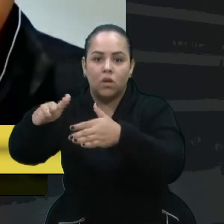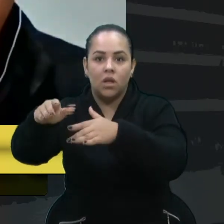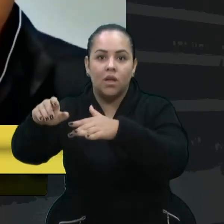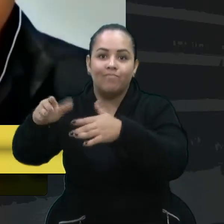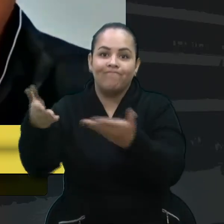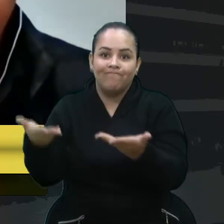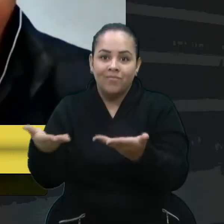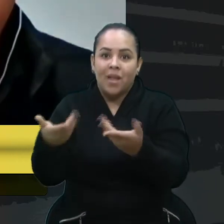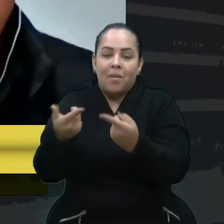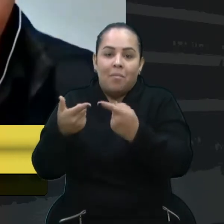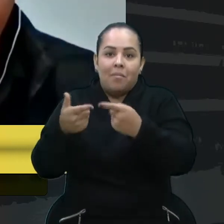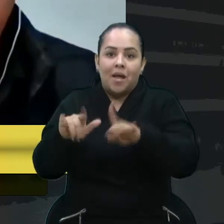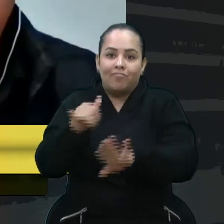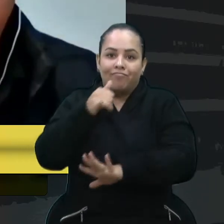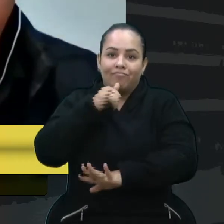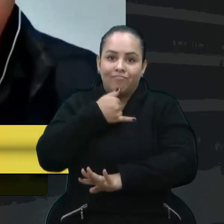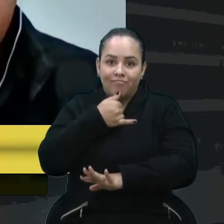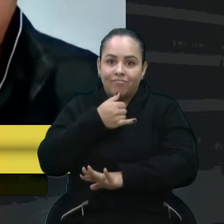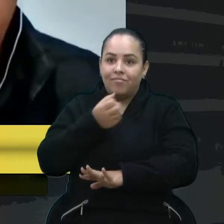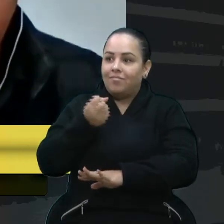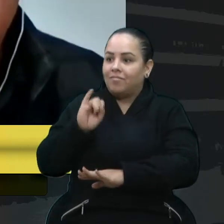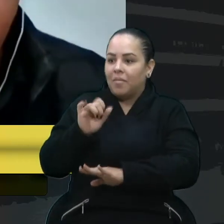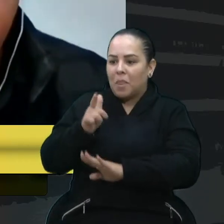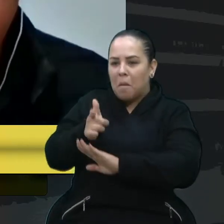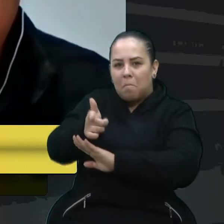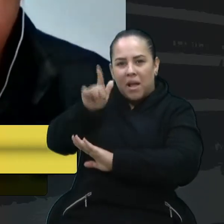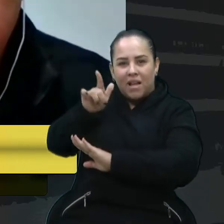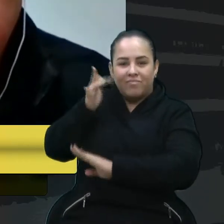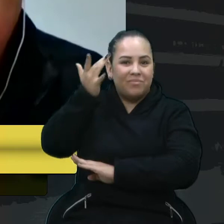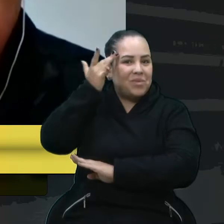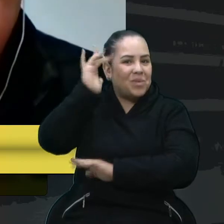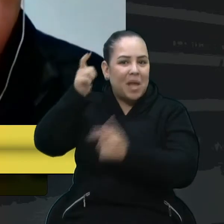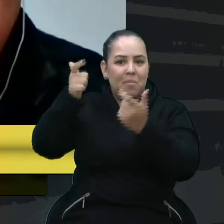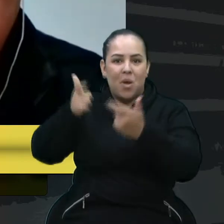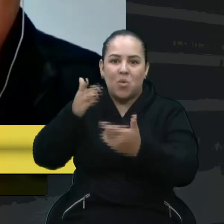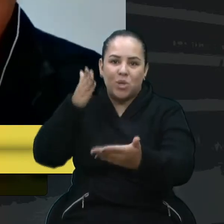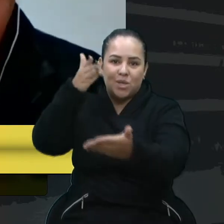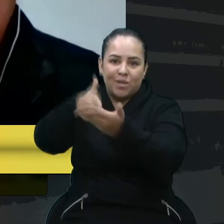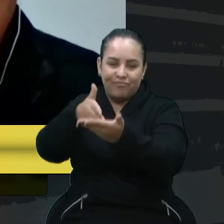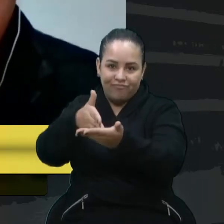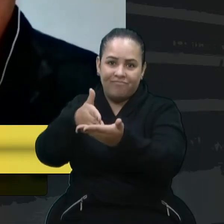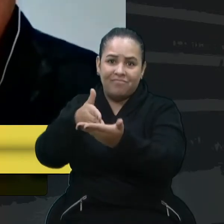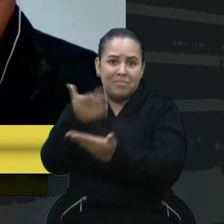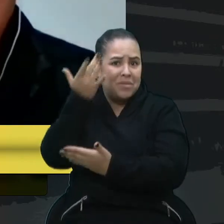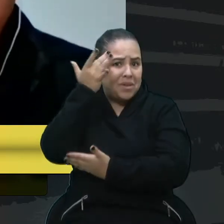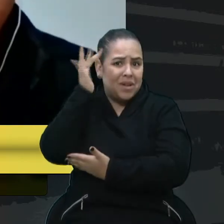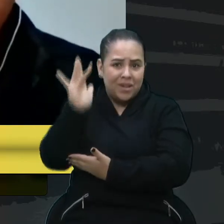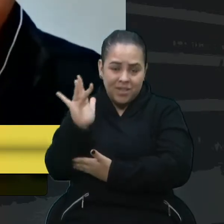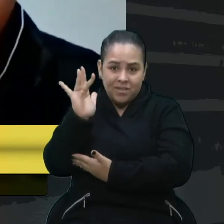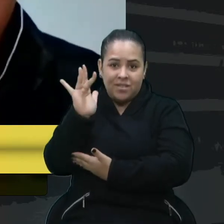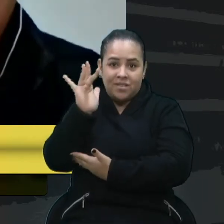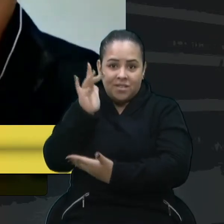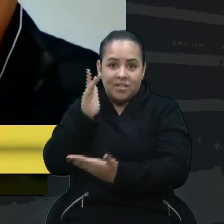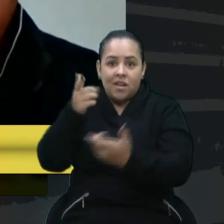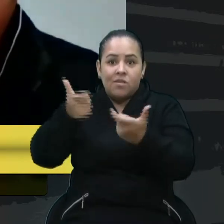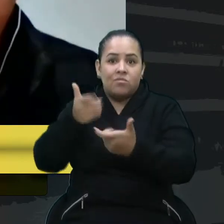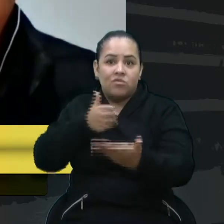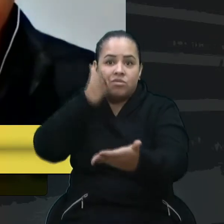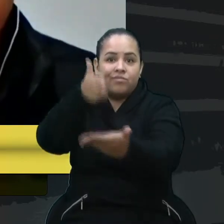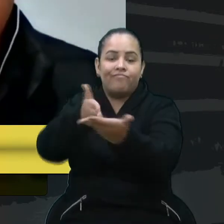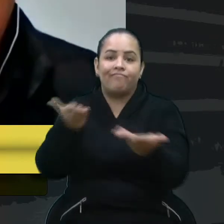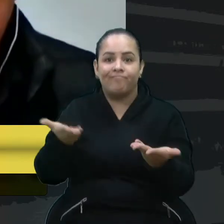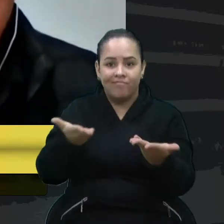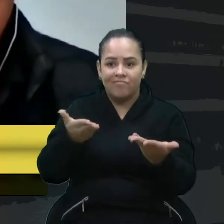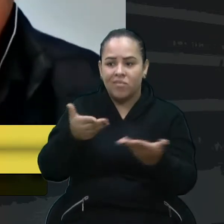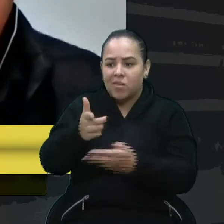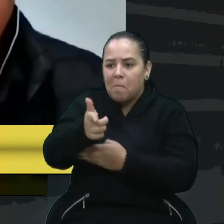quando tu aperta um gatilho, nunca se sabe aonde essa bala vai parar. Nunca se sabe. Posso, acho que aqui,